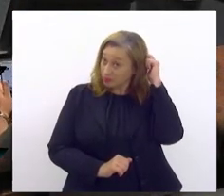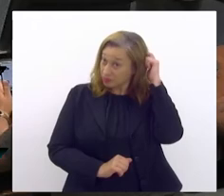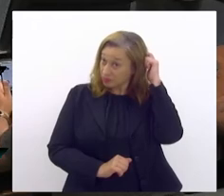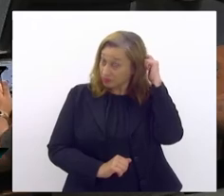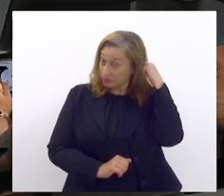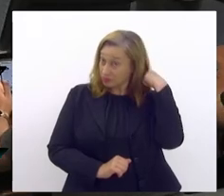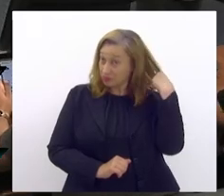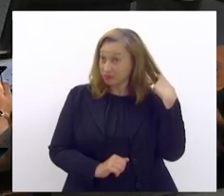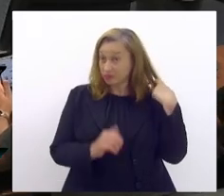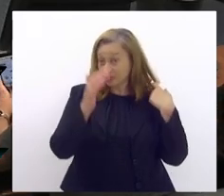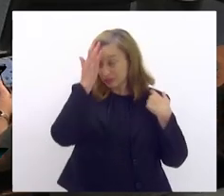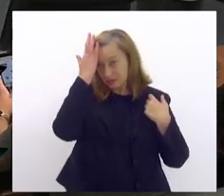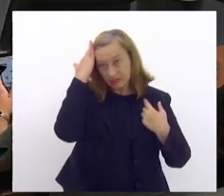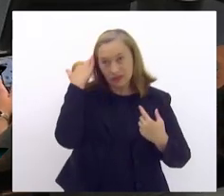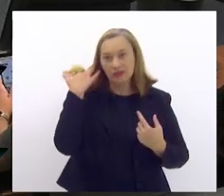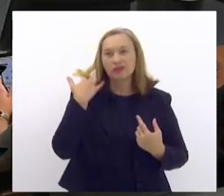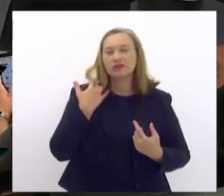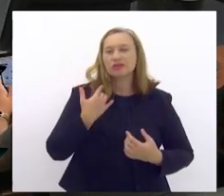Opa, microfone.